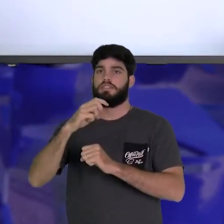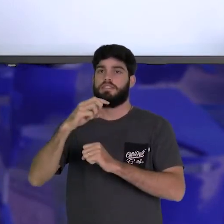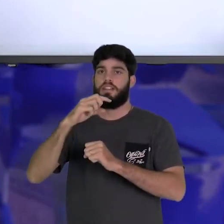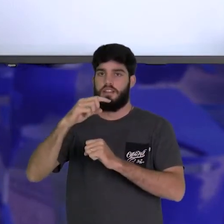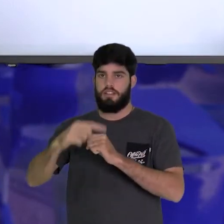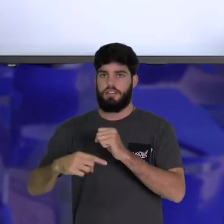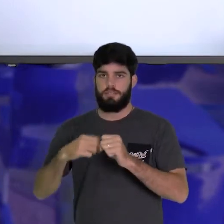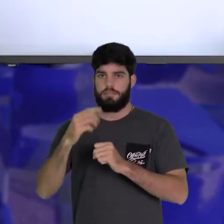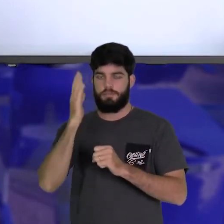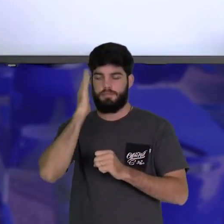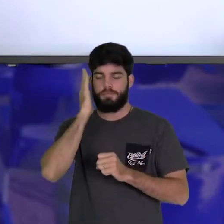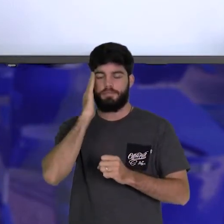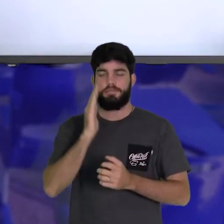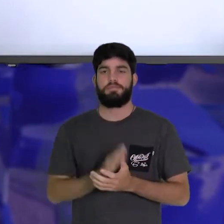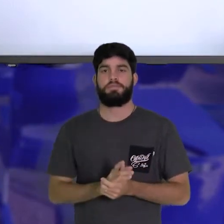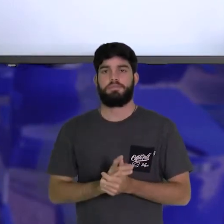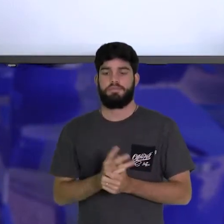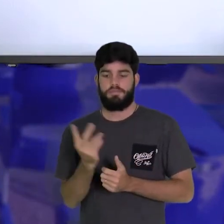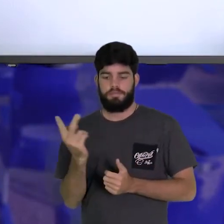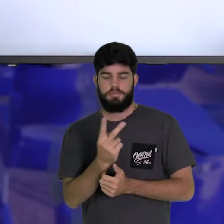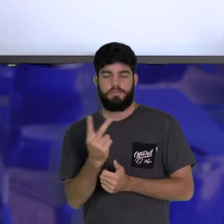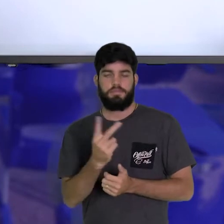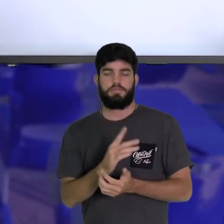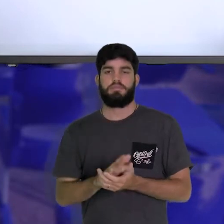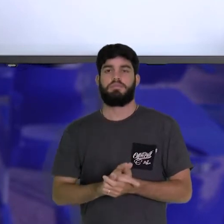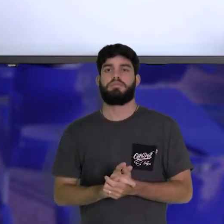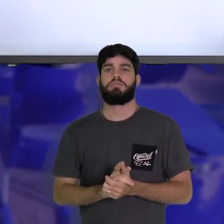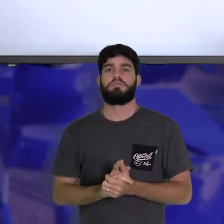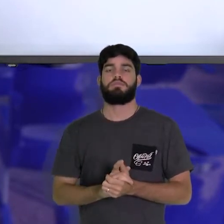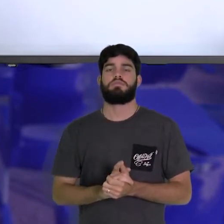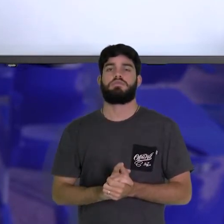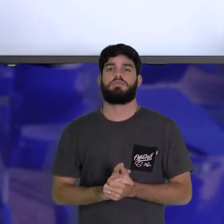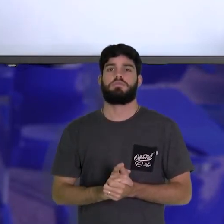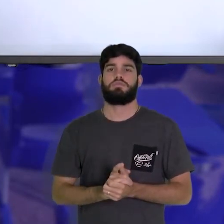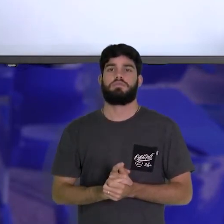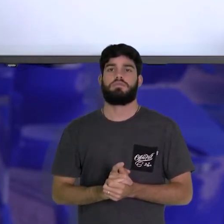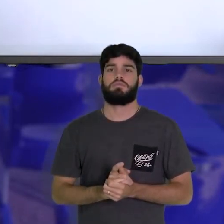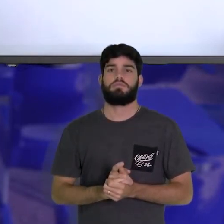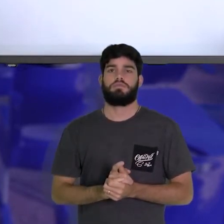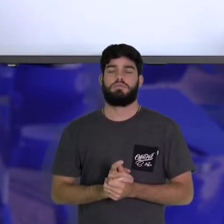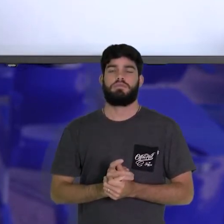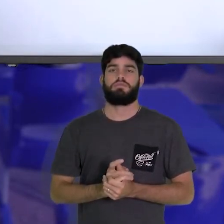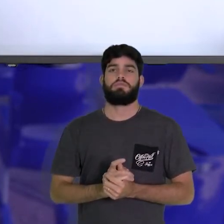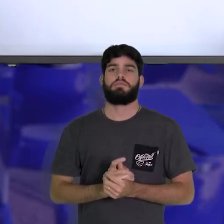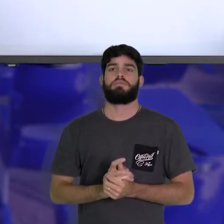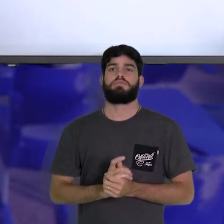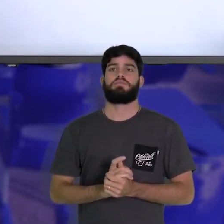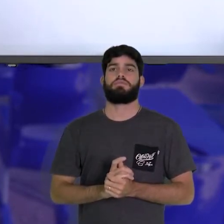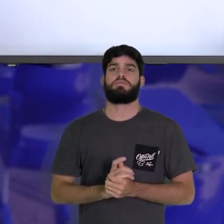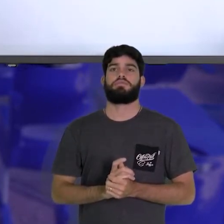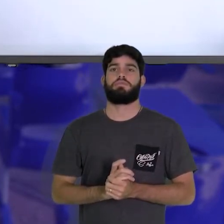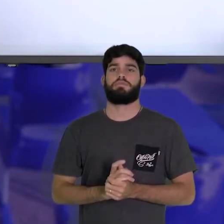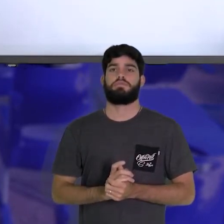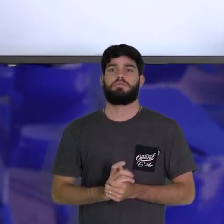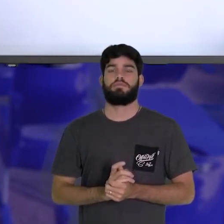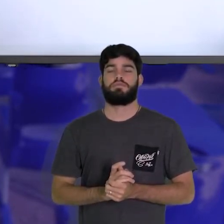que é receber elétrons. E a oxidação, que é perda de elétrons.